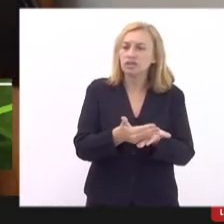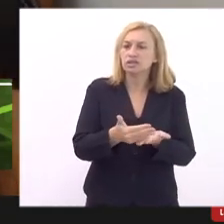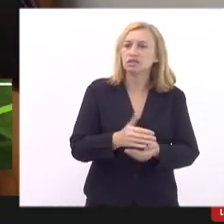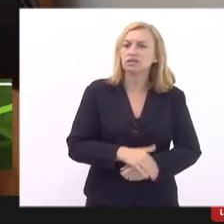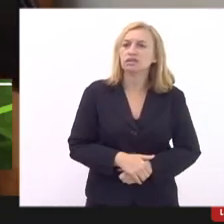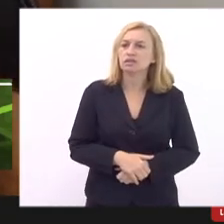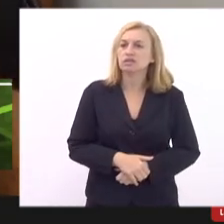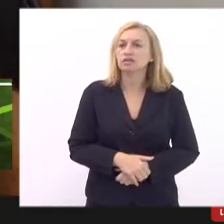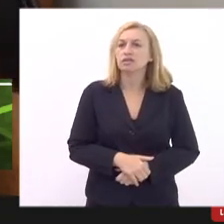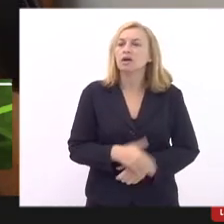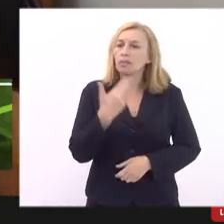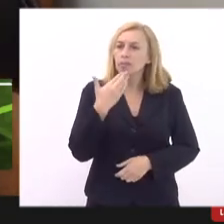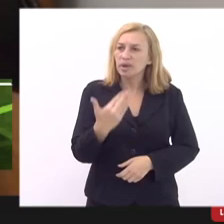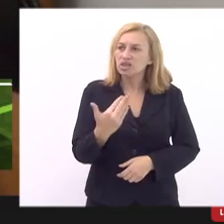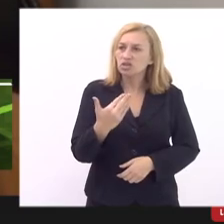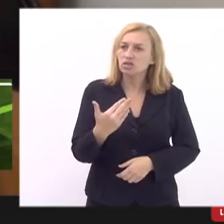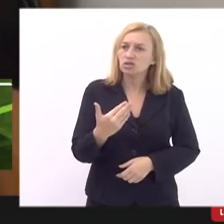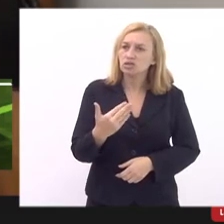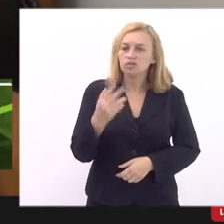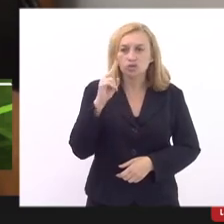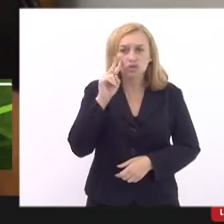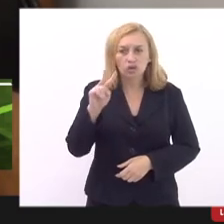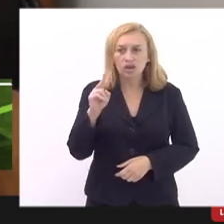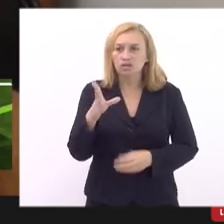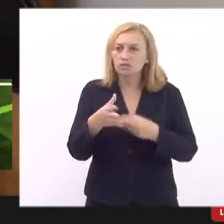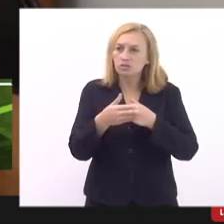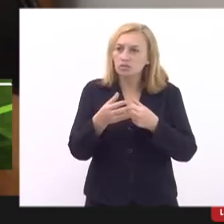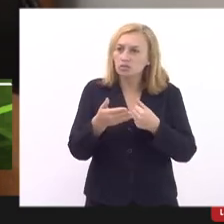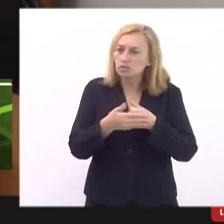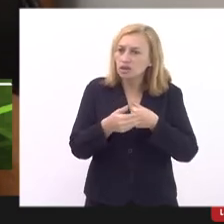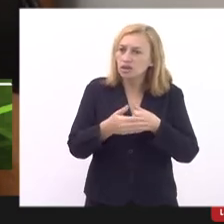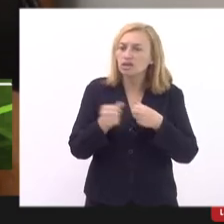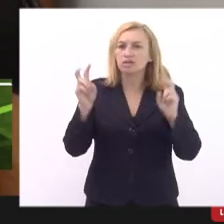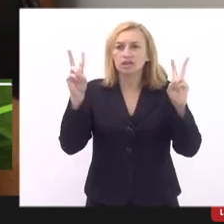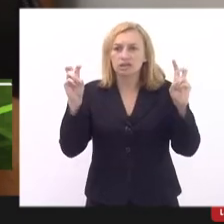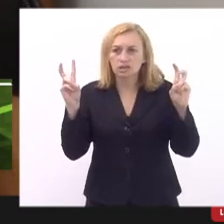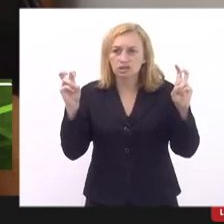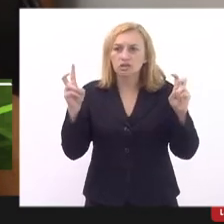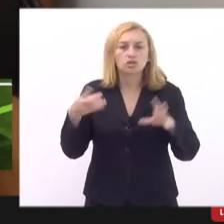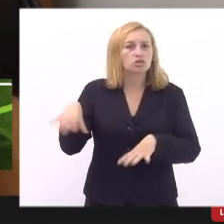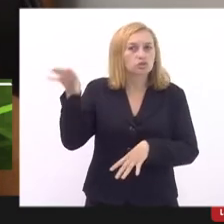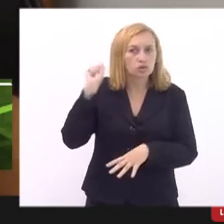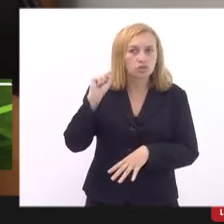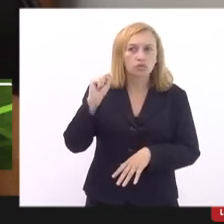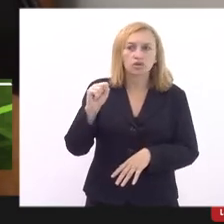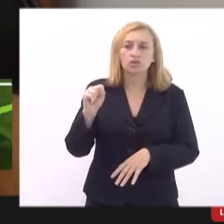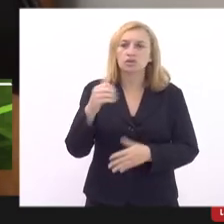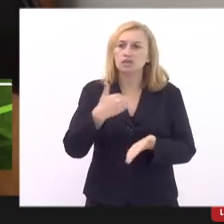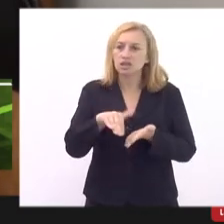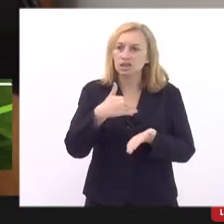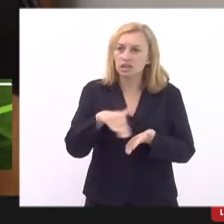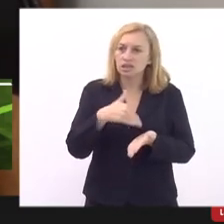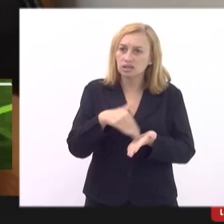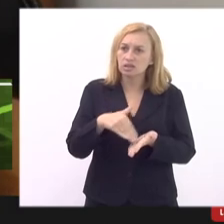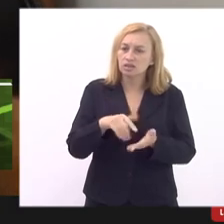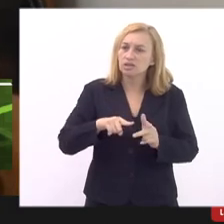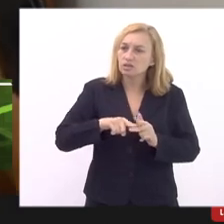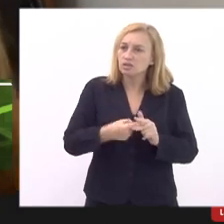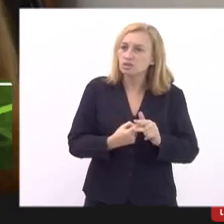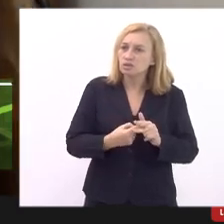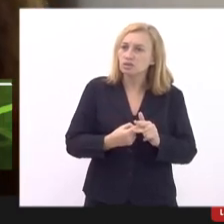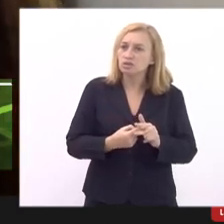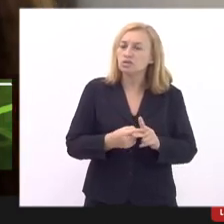então eu queria pedir que fosse olhado com carinho essa questão de ouvir o subsecretário que vai ouvir o reajuste